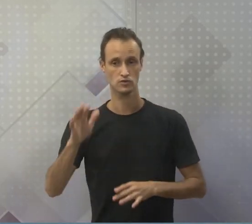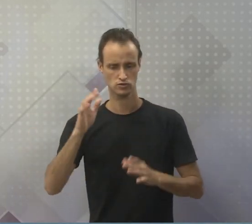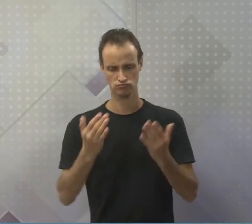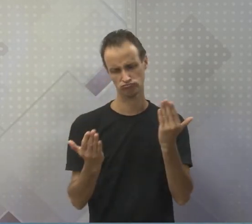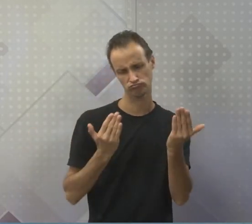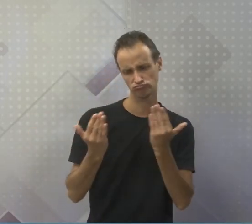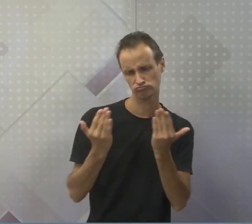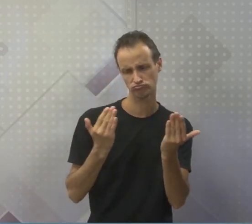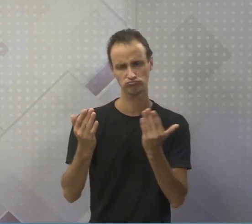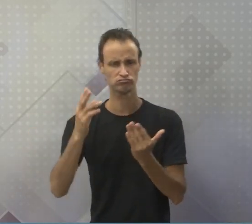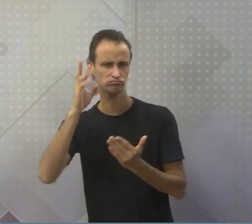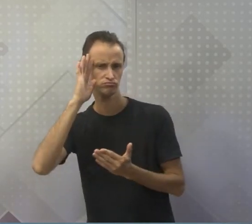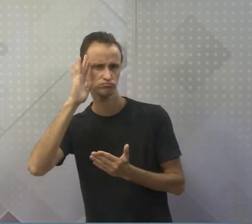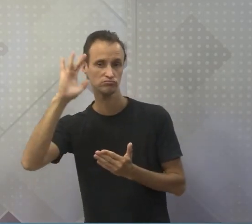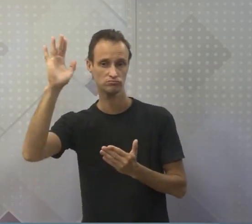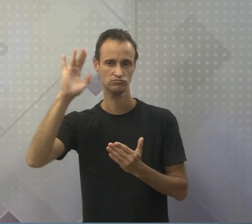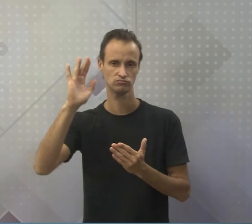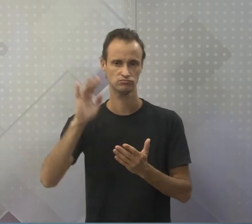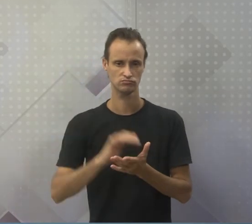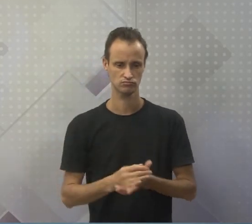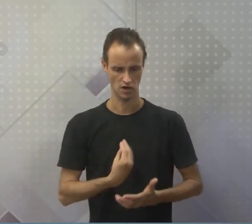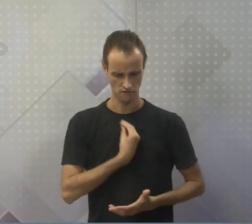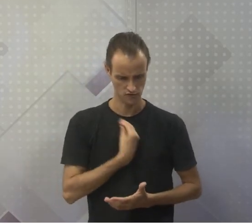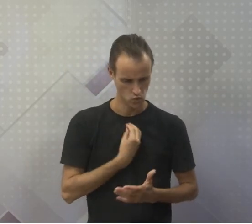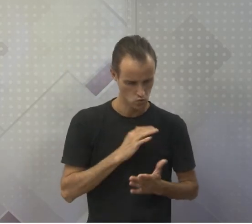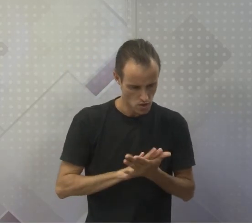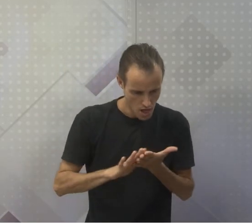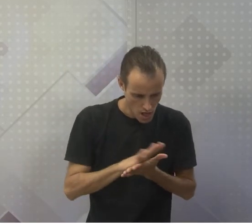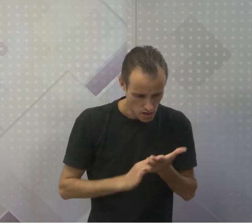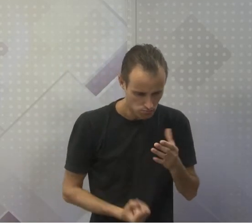quebrou a teoria que a vida poderia vir do nada.